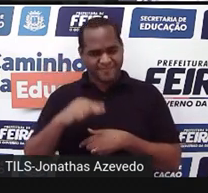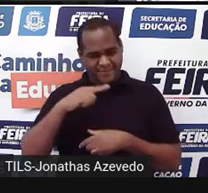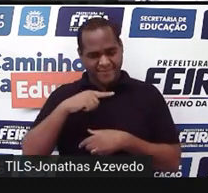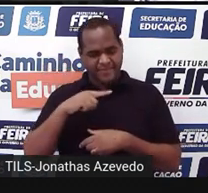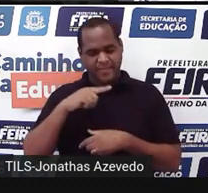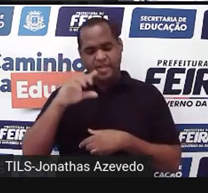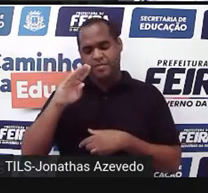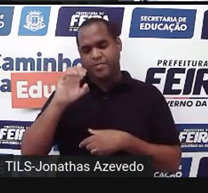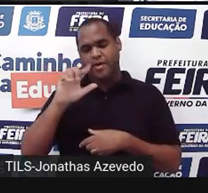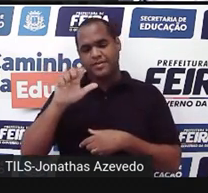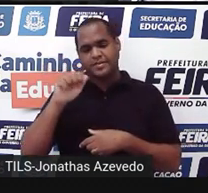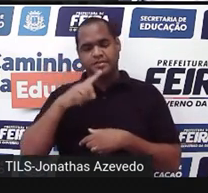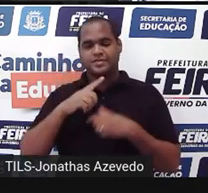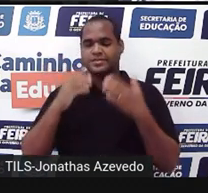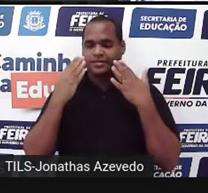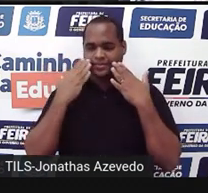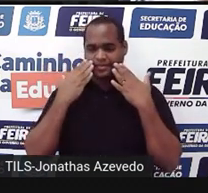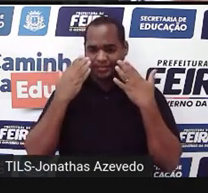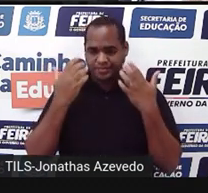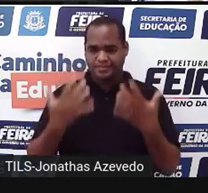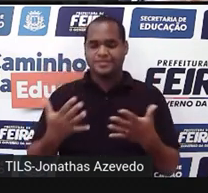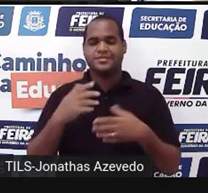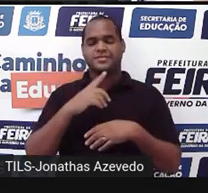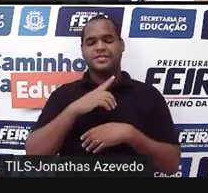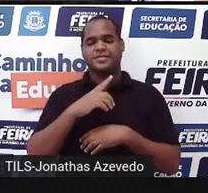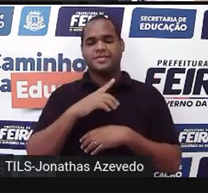a bola representa uma esfera. Mas calma lá.